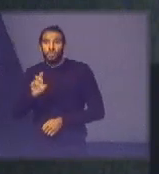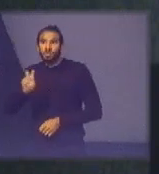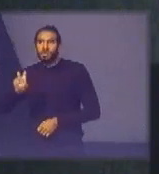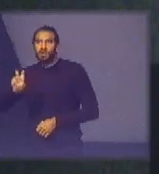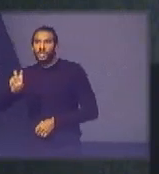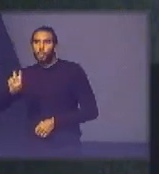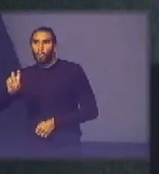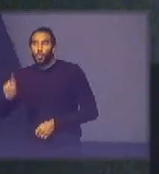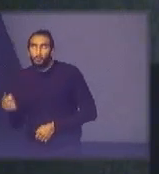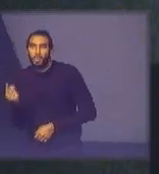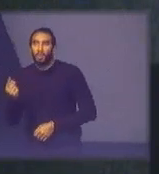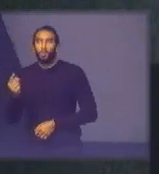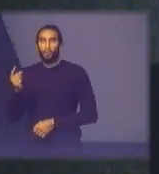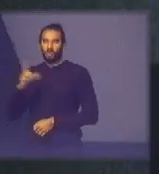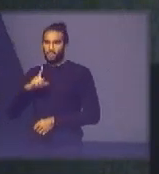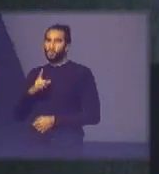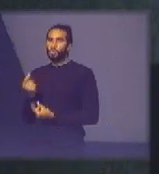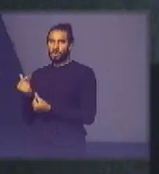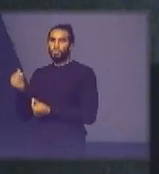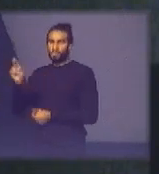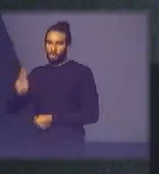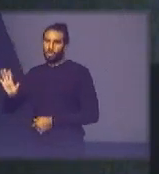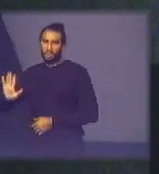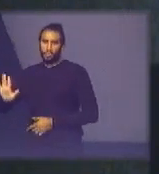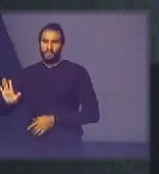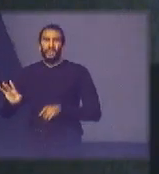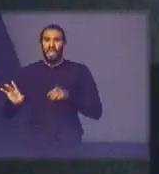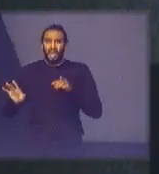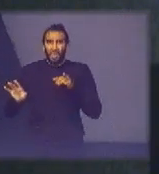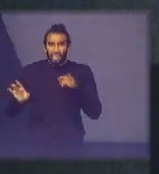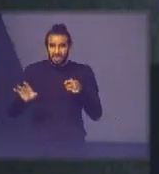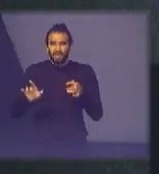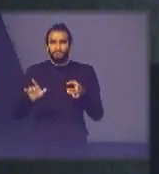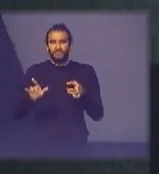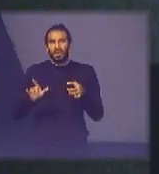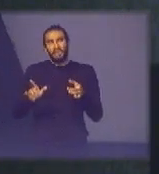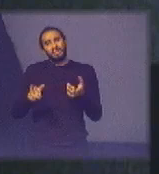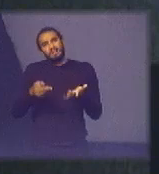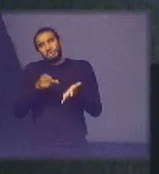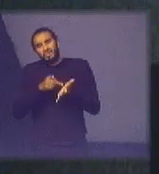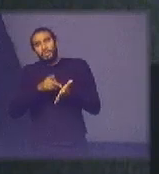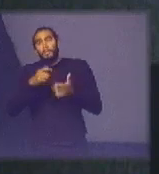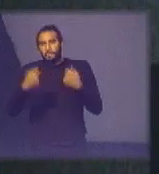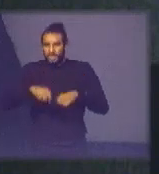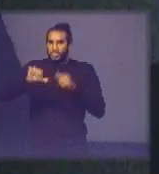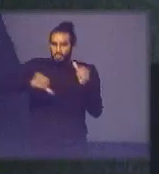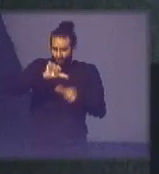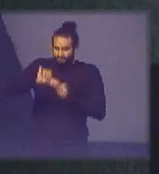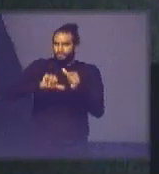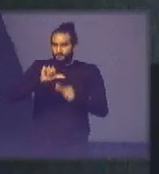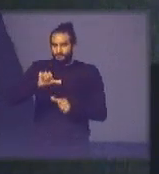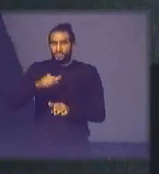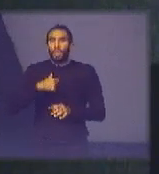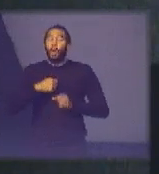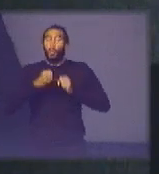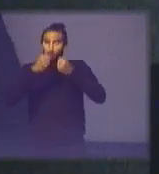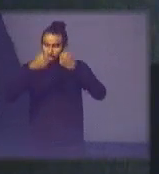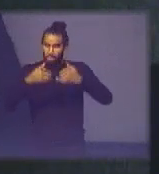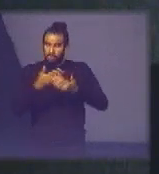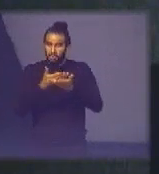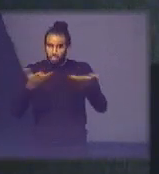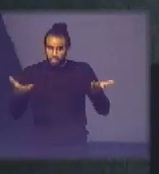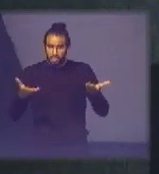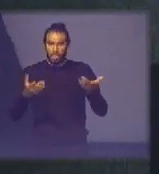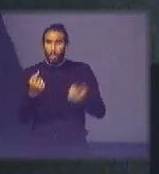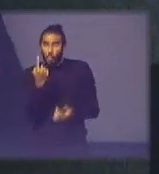então pronto é uma realidade que se muda é uma realidade que se muda e aí eu digo para vocês que em